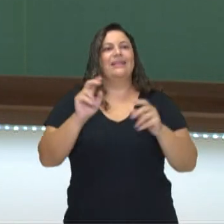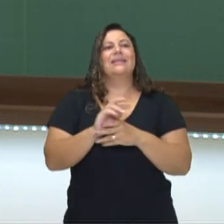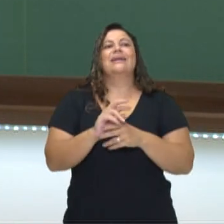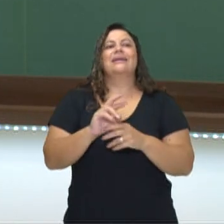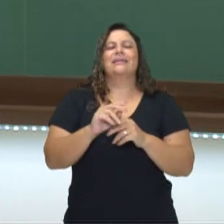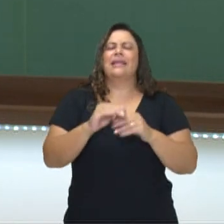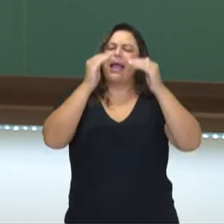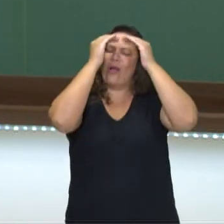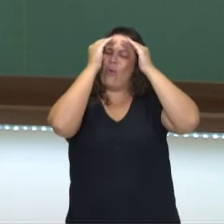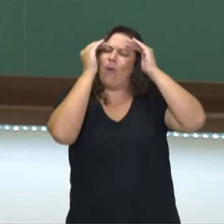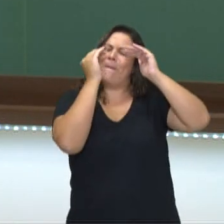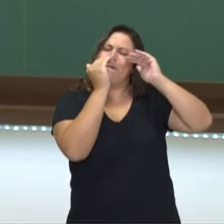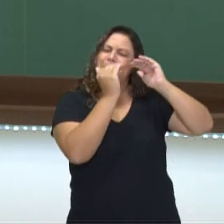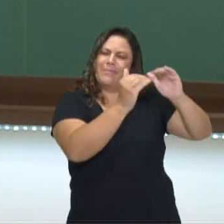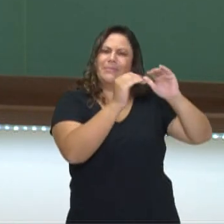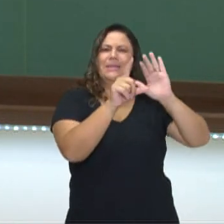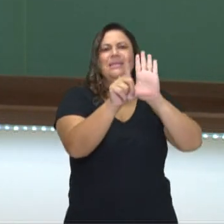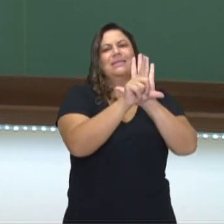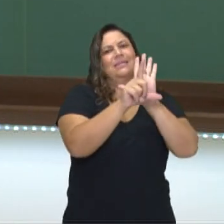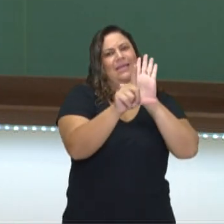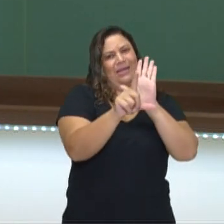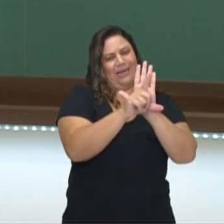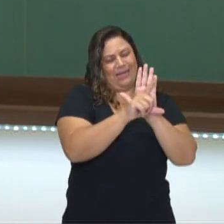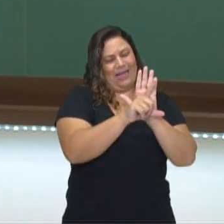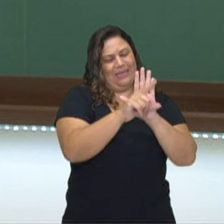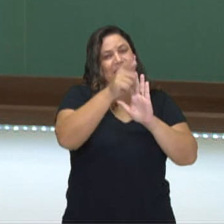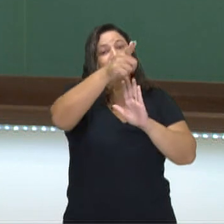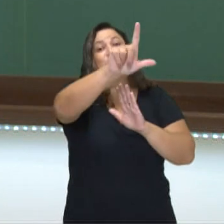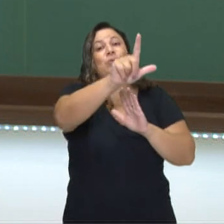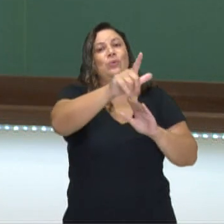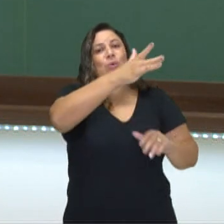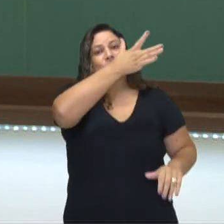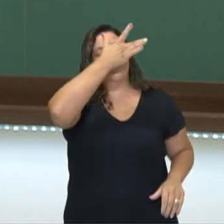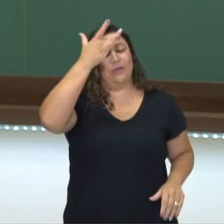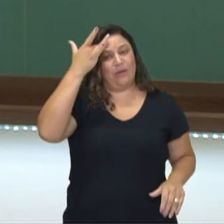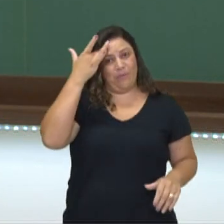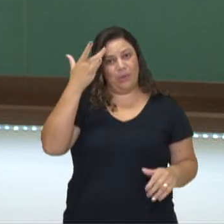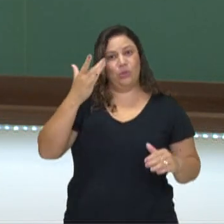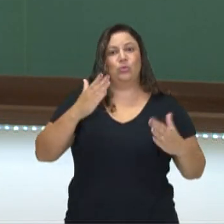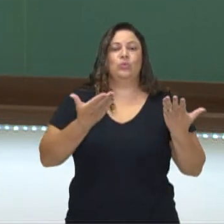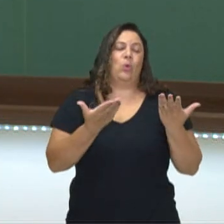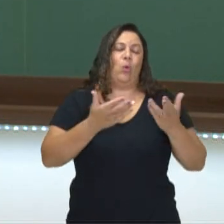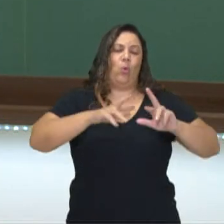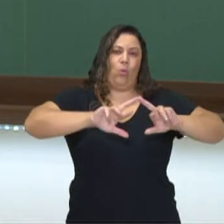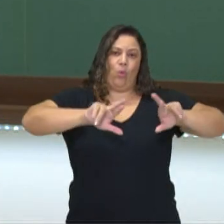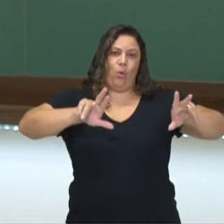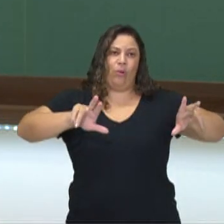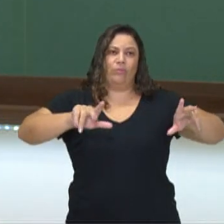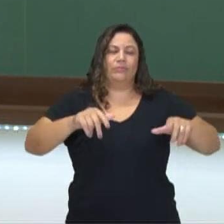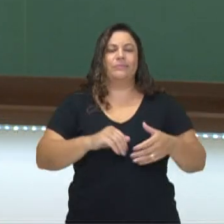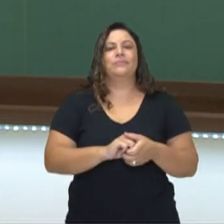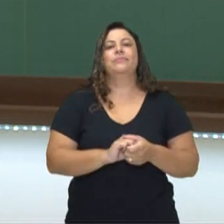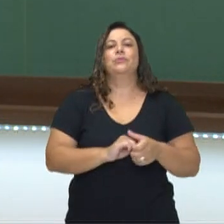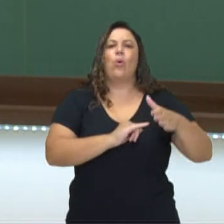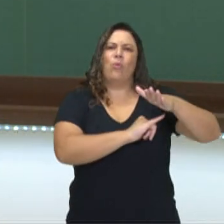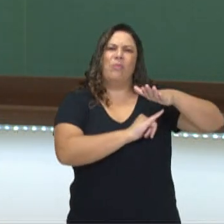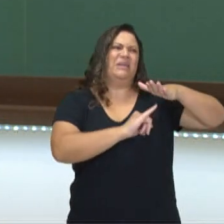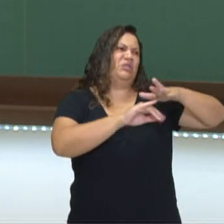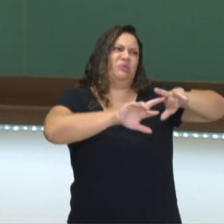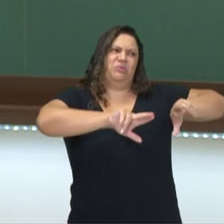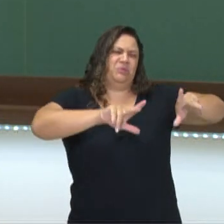obedecer as leis dadas por uma outra pessoa, por uma instituição. Quando nós